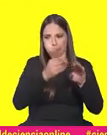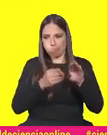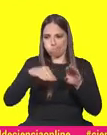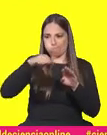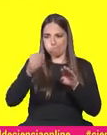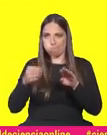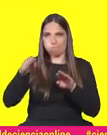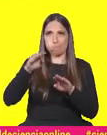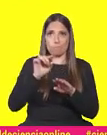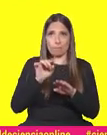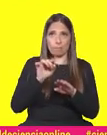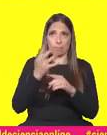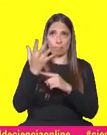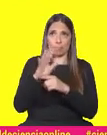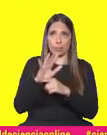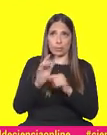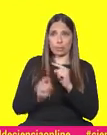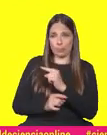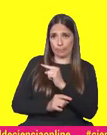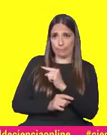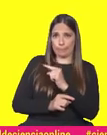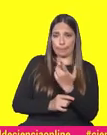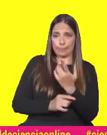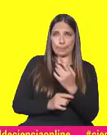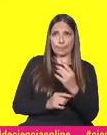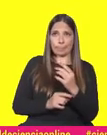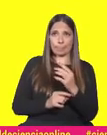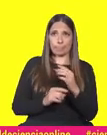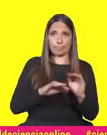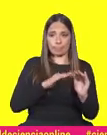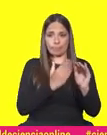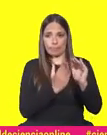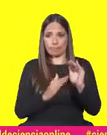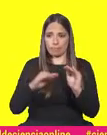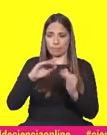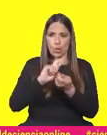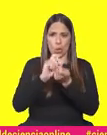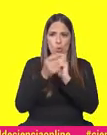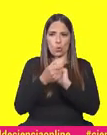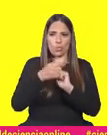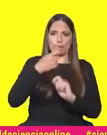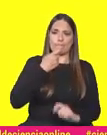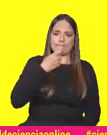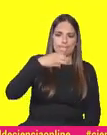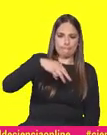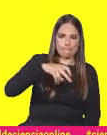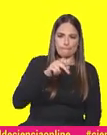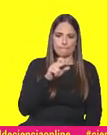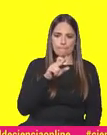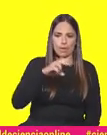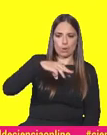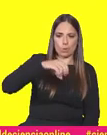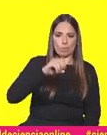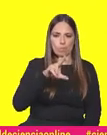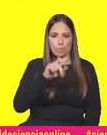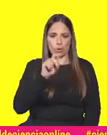que se está a formar, por exemplo, aqui lentamente passam a marmos e estas dobras que vemos aqui nós vemos